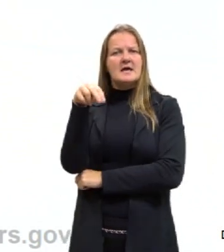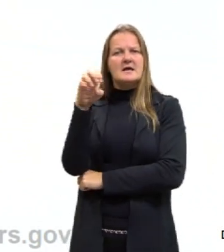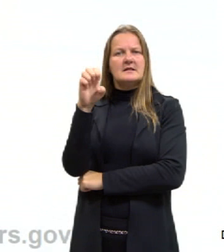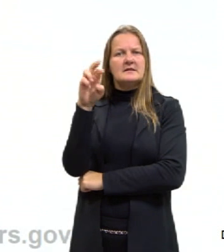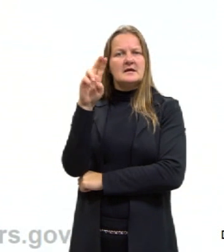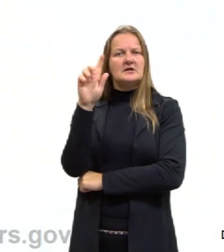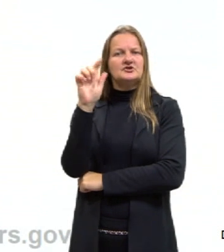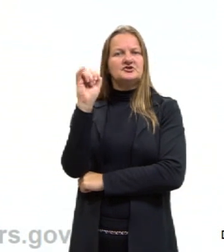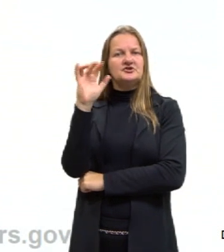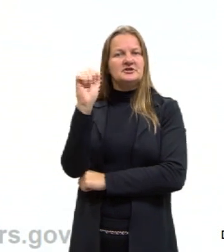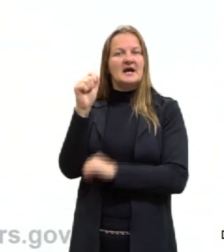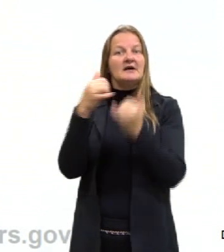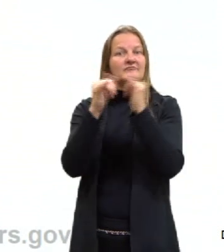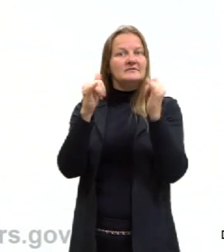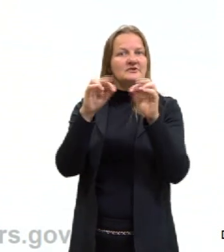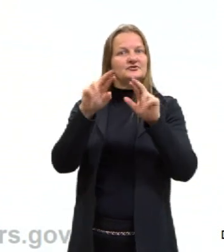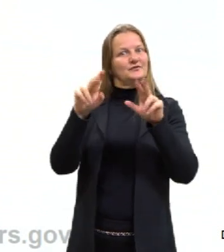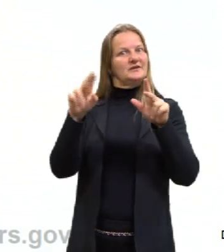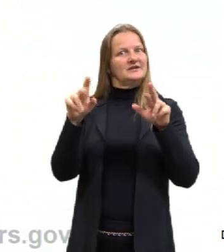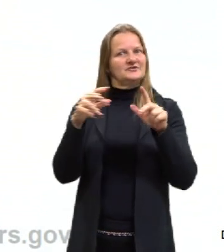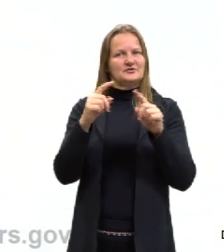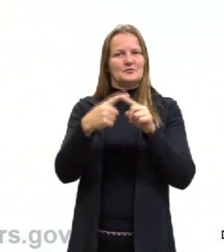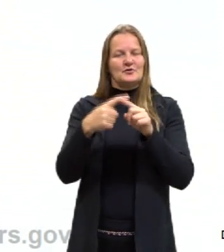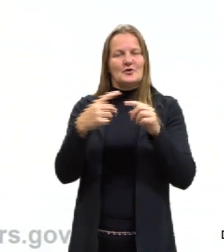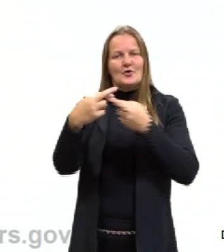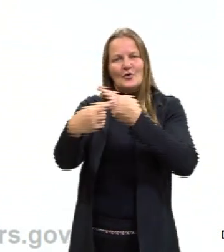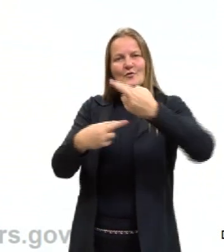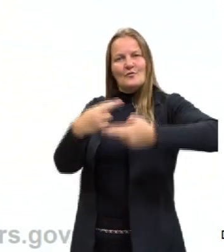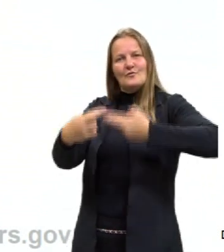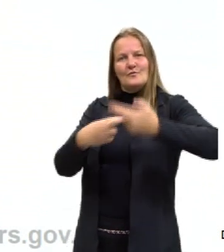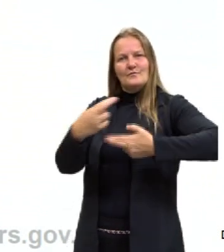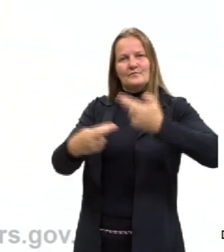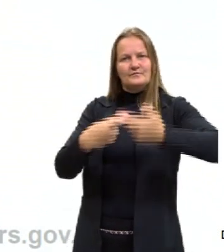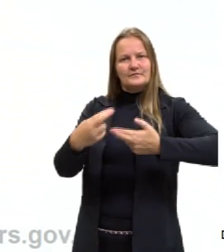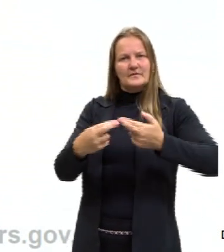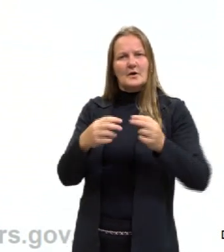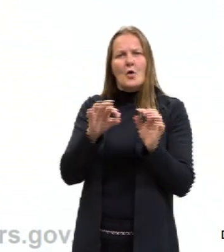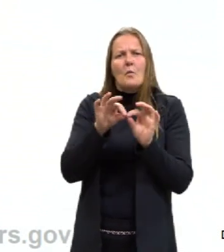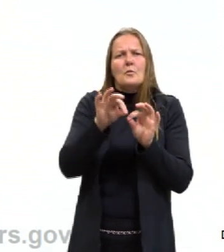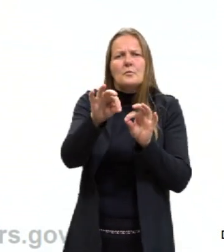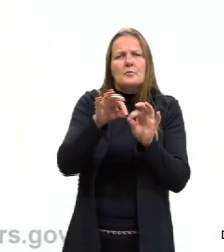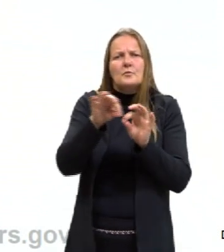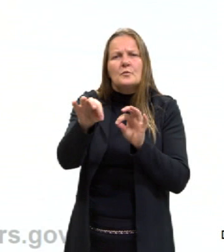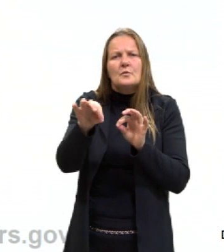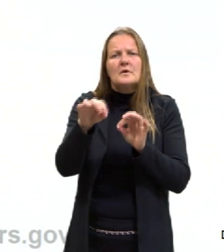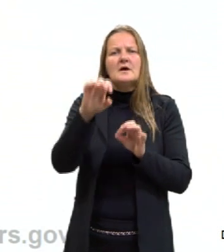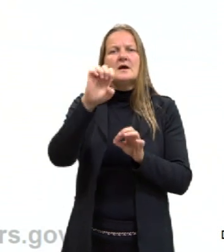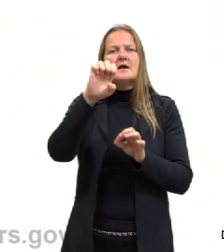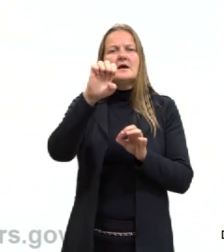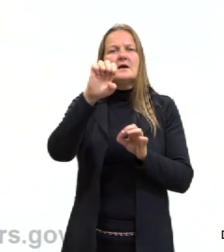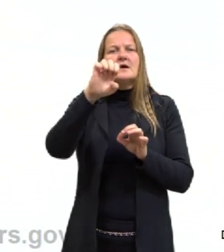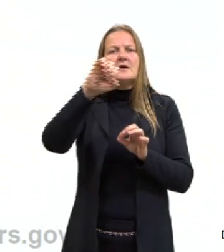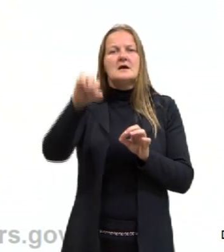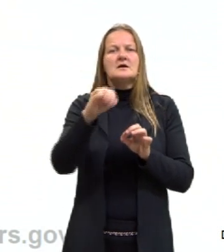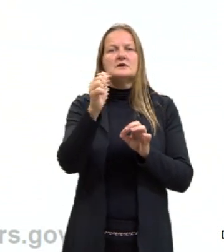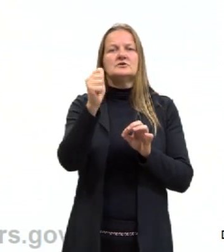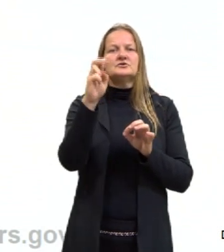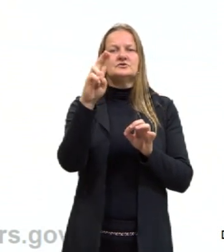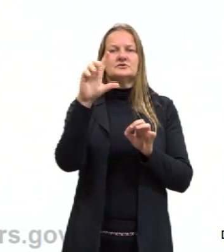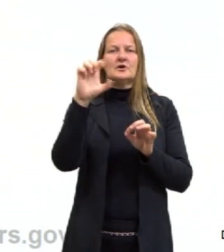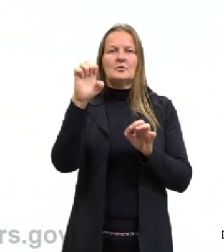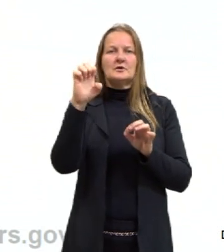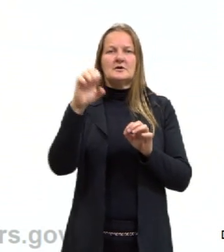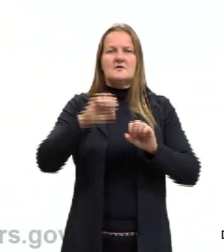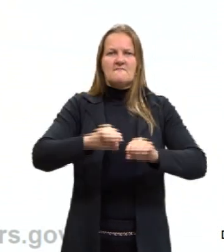está bem relacionado um com o outro. Então, como o trabalho, a energia é medida em joules. Então, é a mesma unidade de medida.